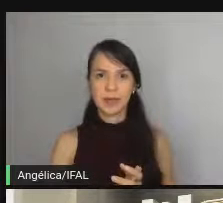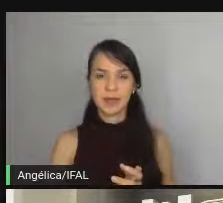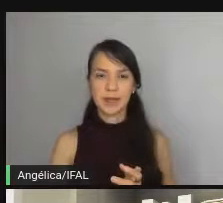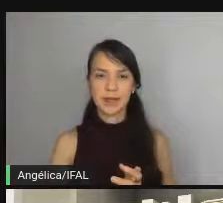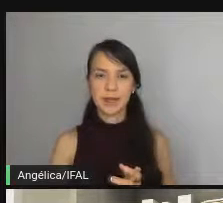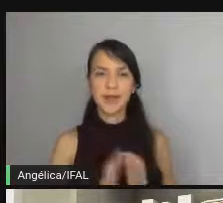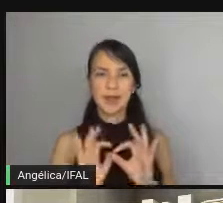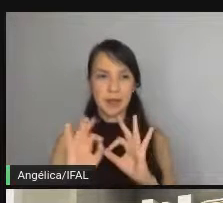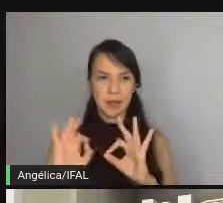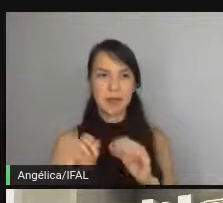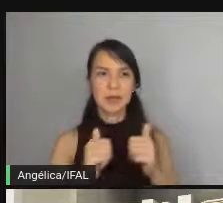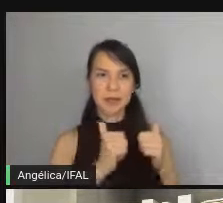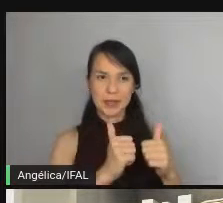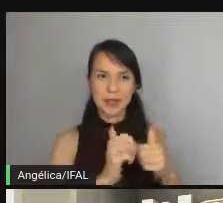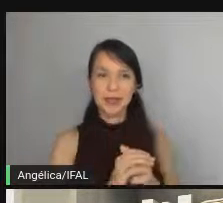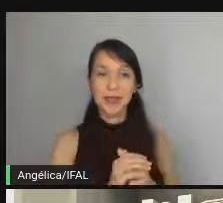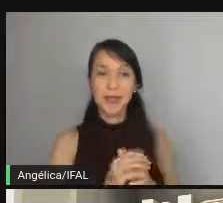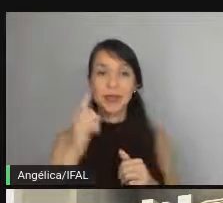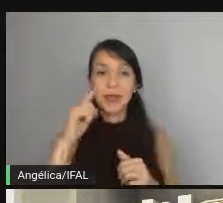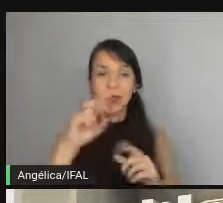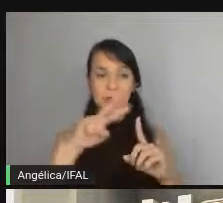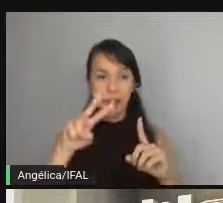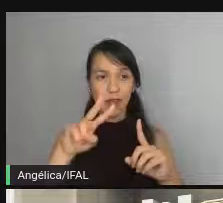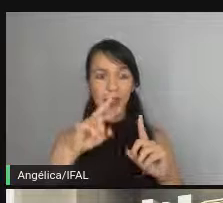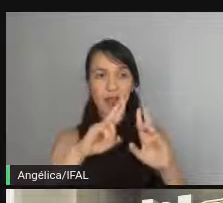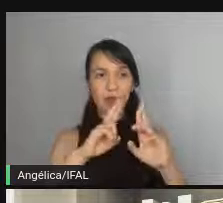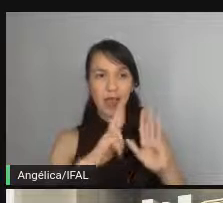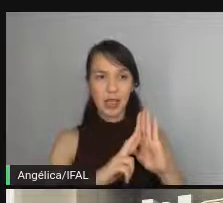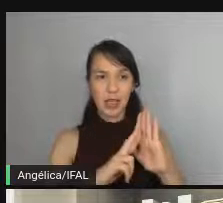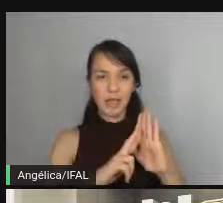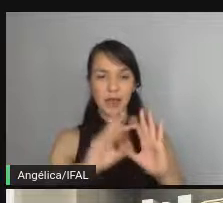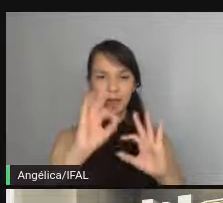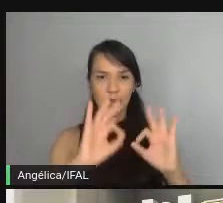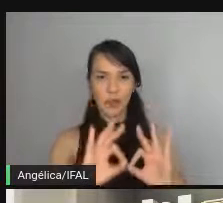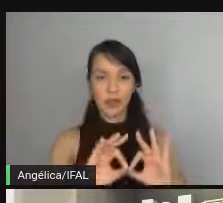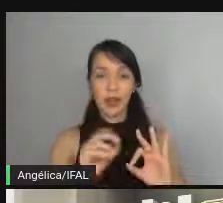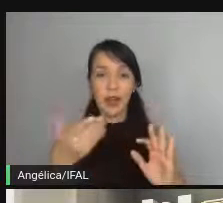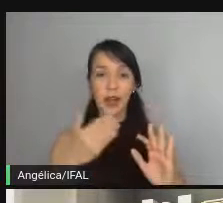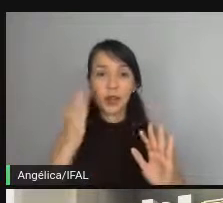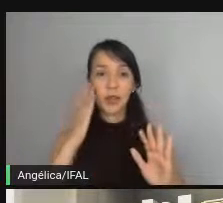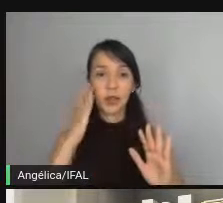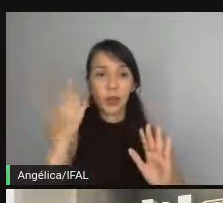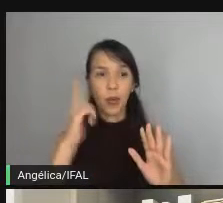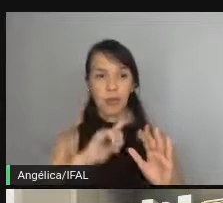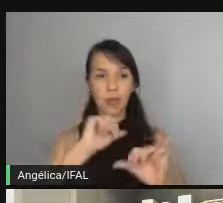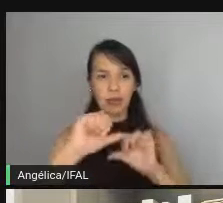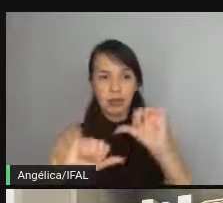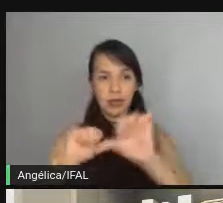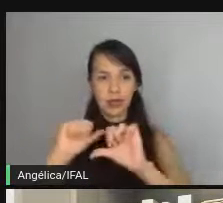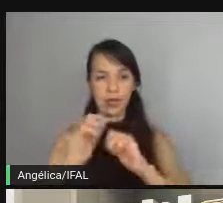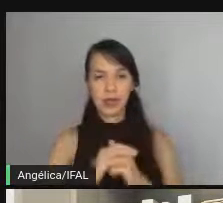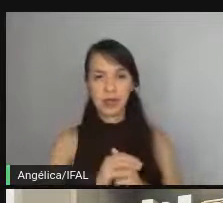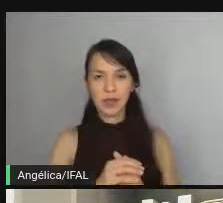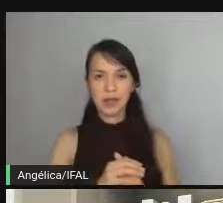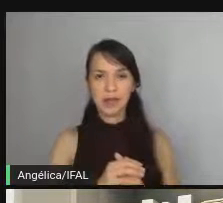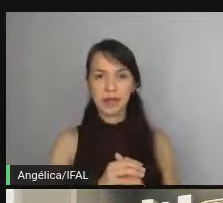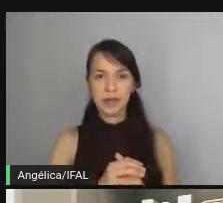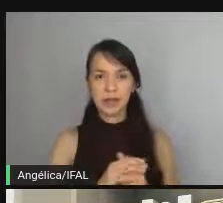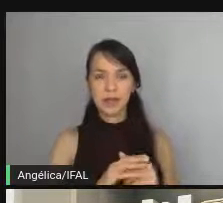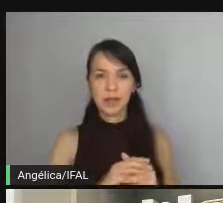perfeito e aí lendo o corpo da resposta agora a gente consegue converter esse corpo para